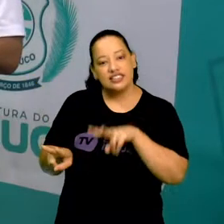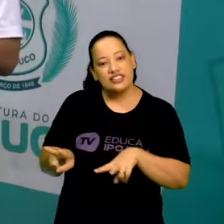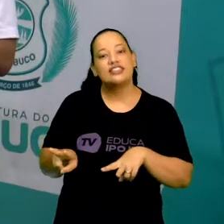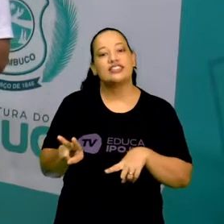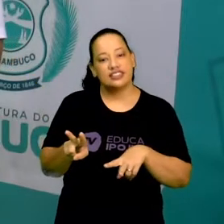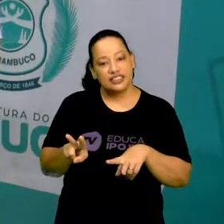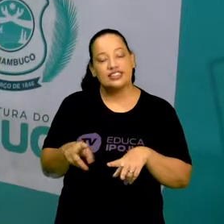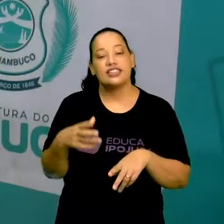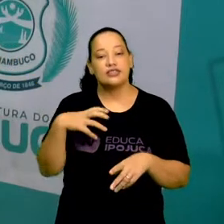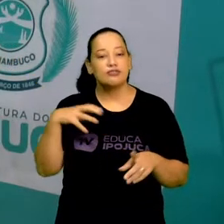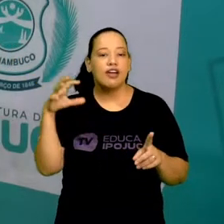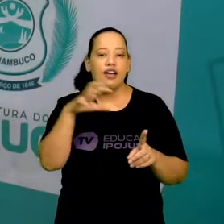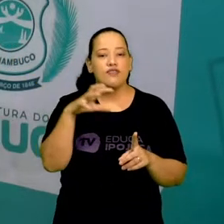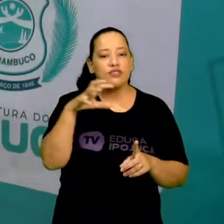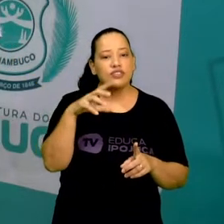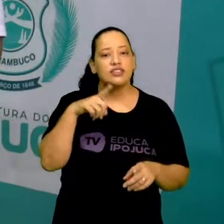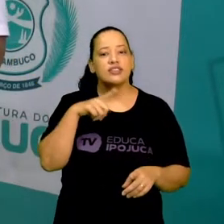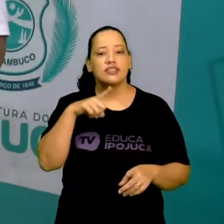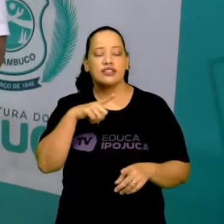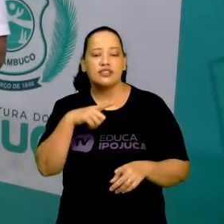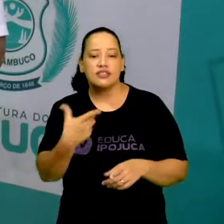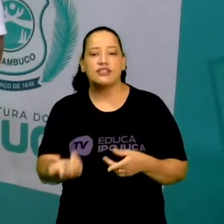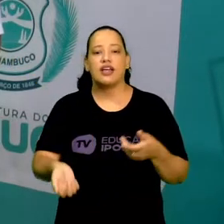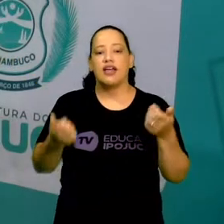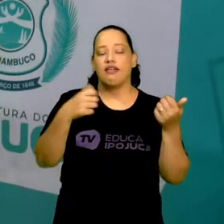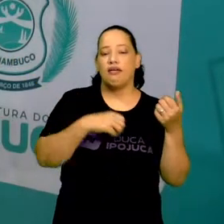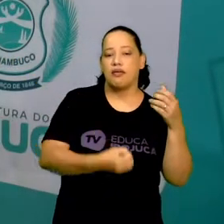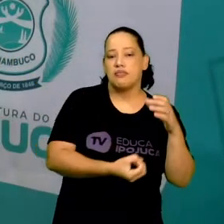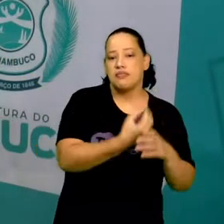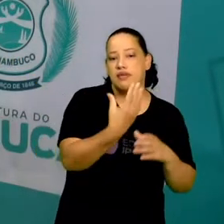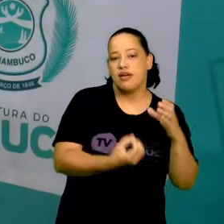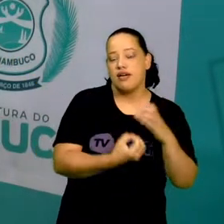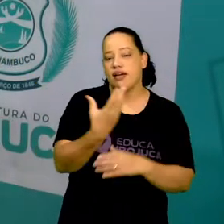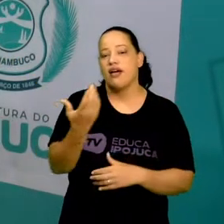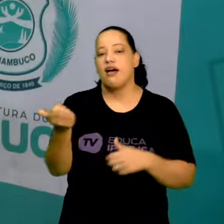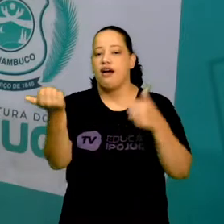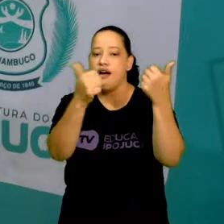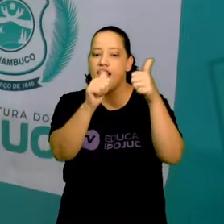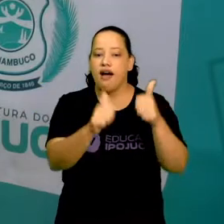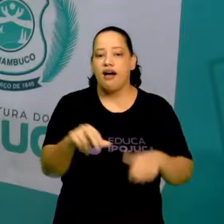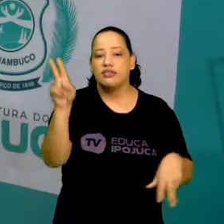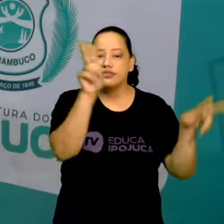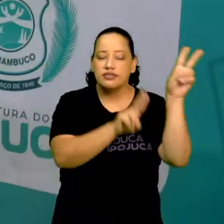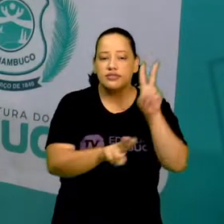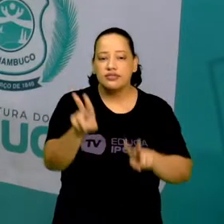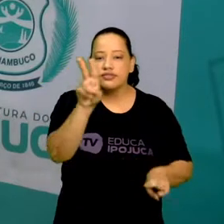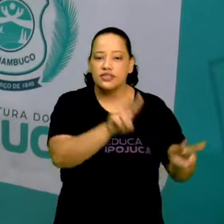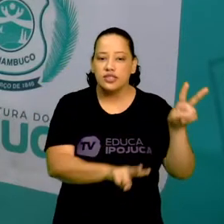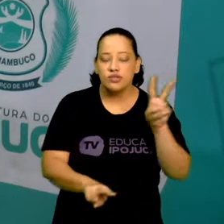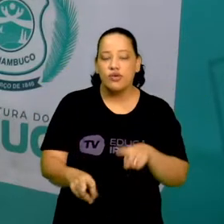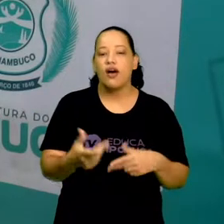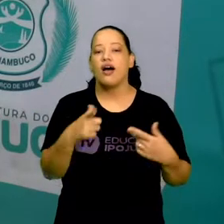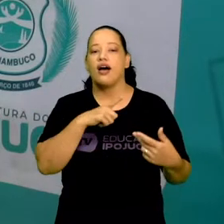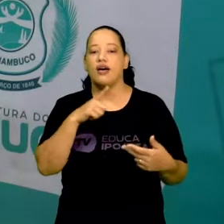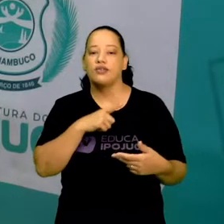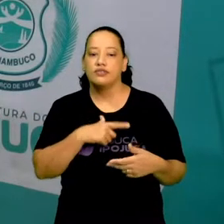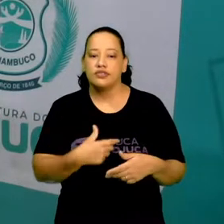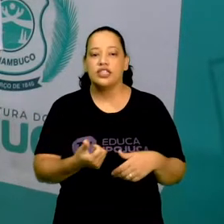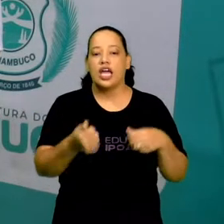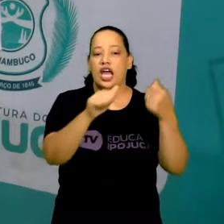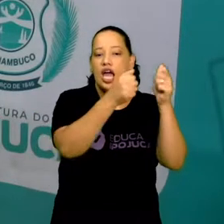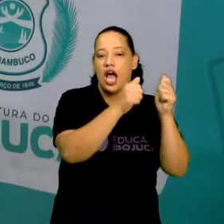distintas matrizes estéticas e culturais das artes visuais nas manifestações artísticas,